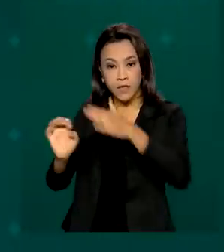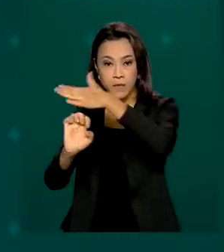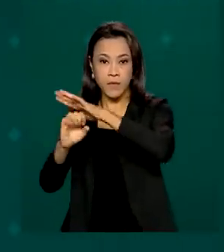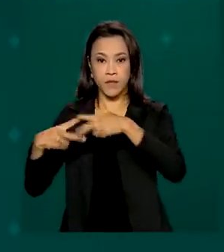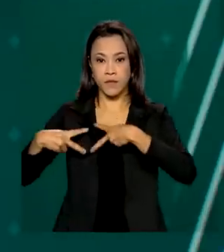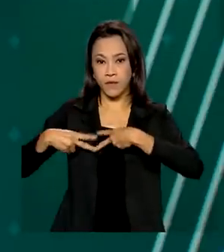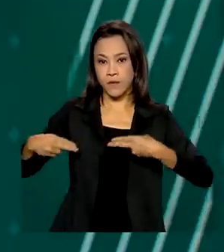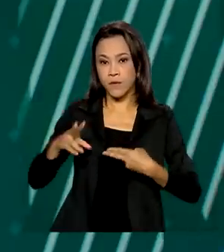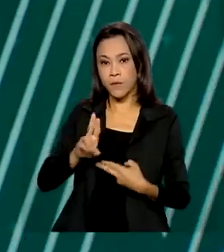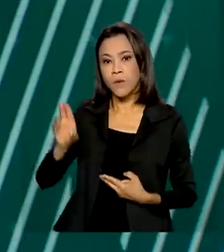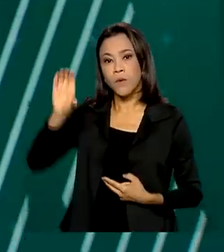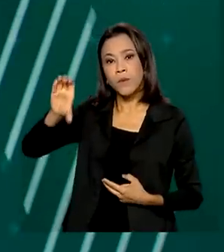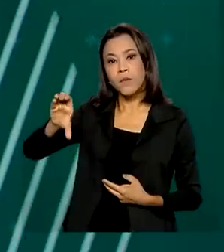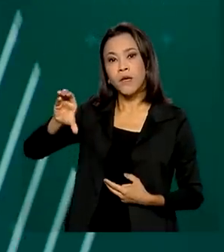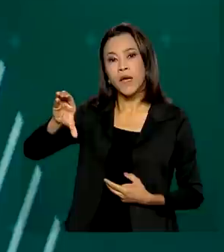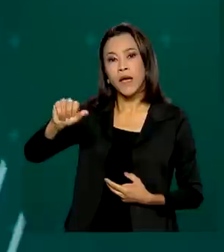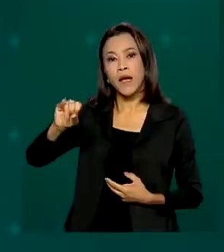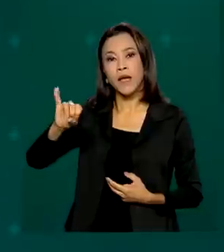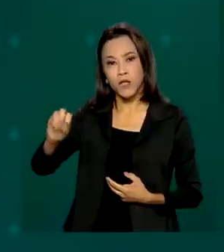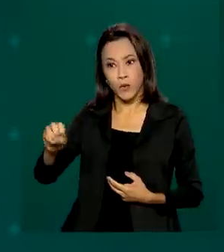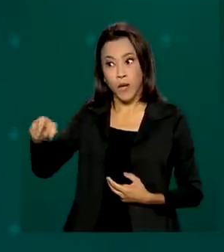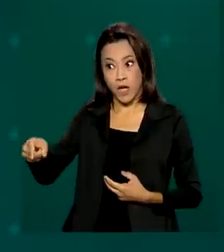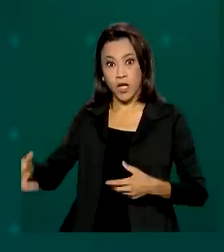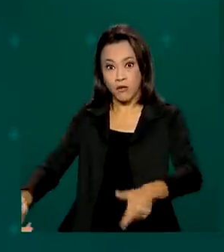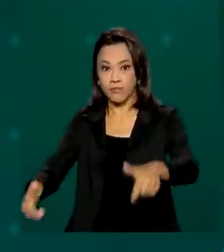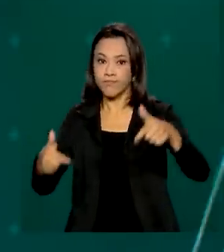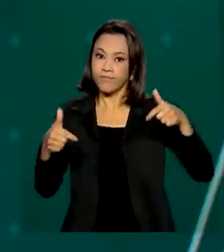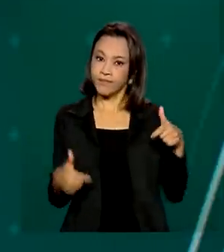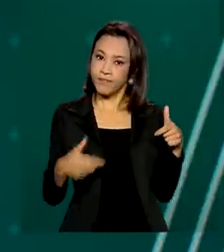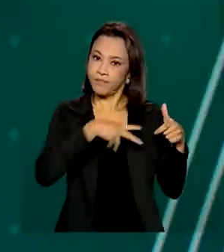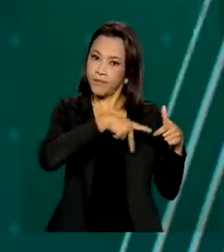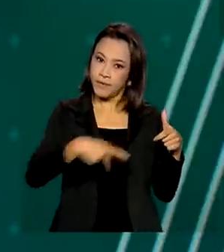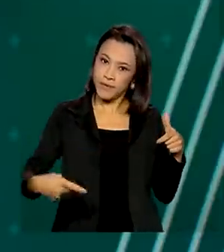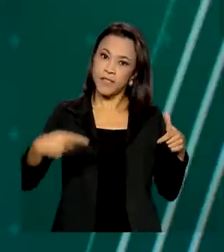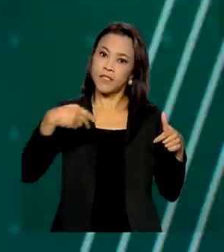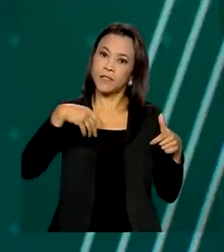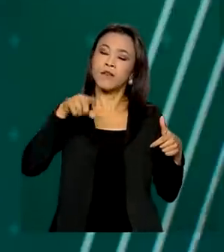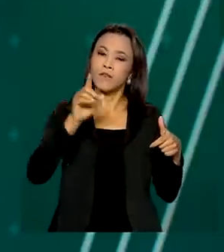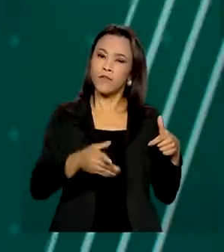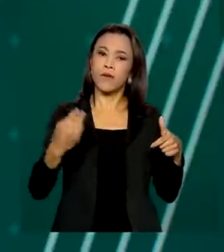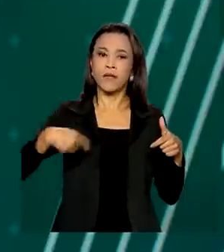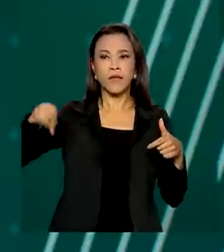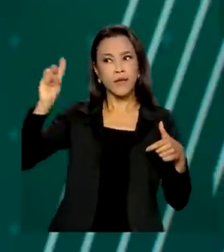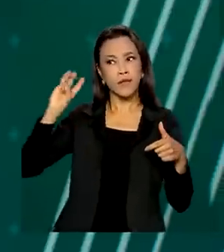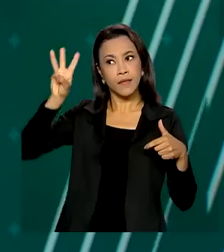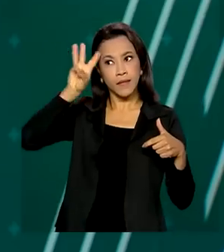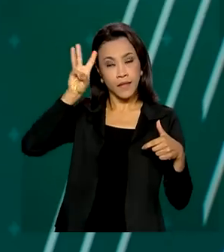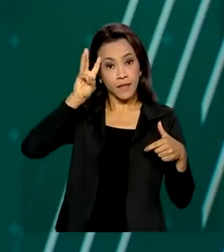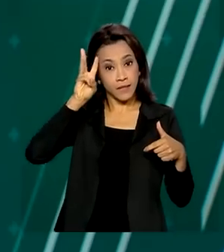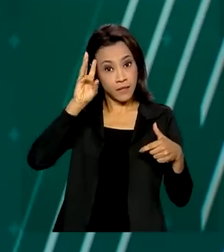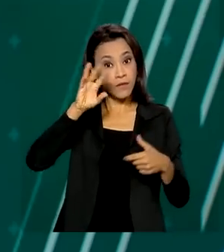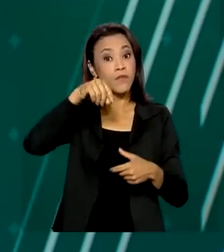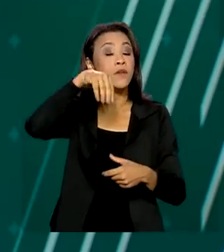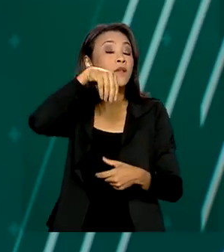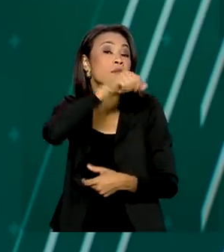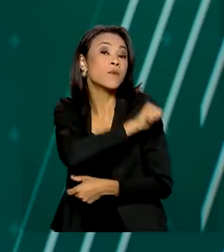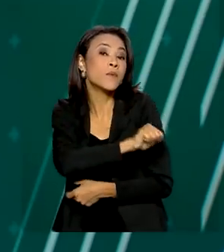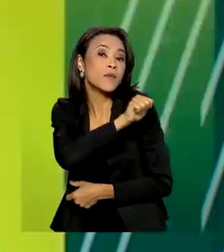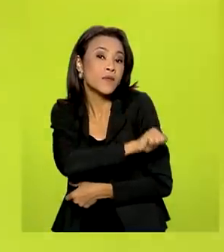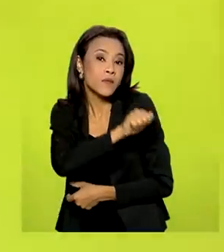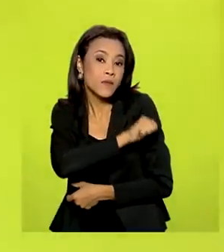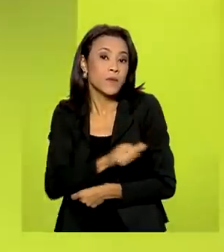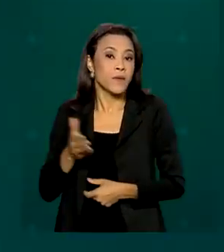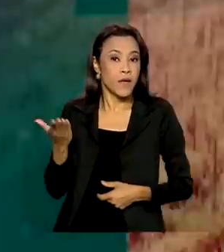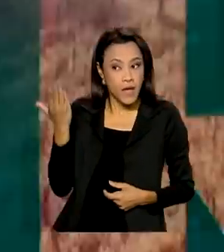Mário Paz de Andrade, tomou posse nesta terça-feira. A cerimônia foi fechada na sede da empresa no Rio de Janeiro. O